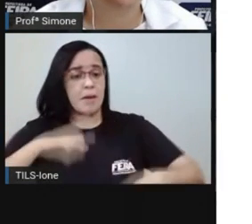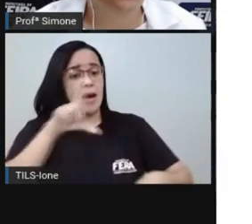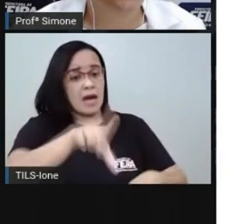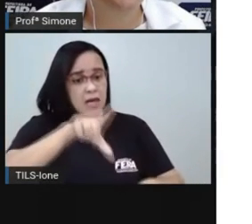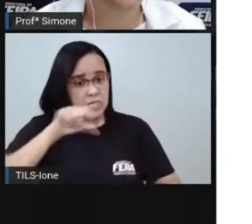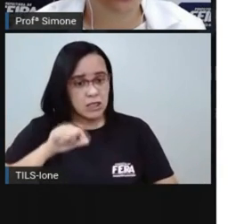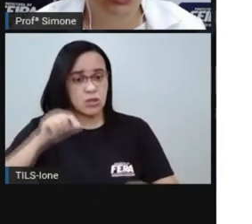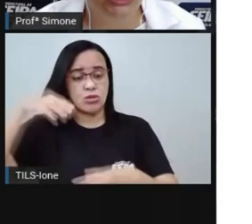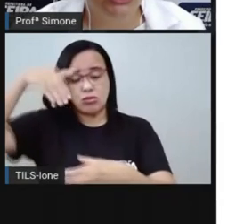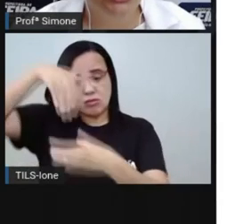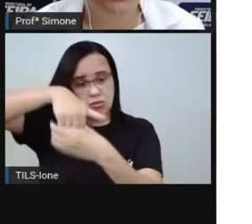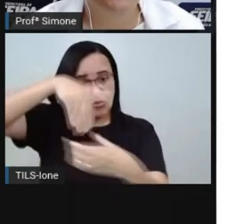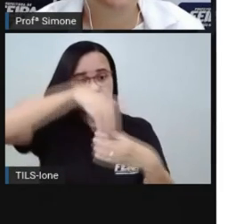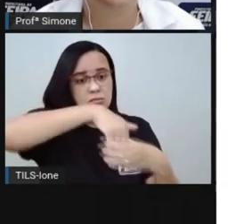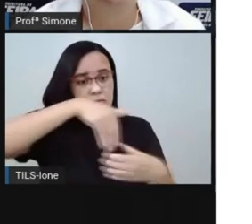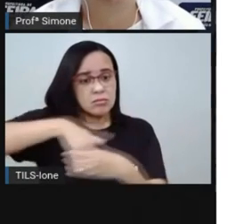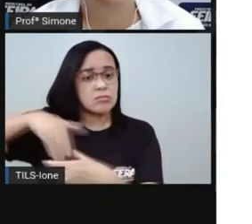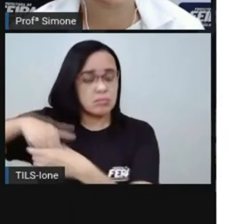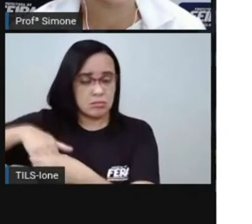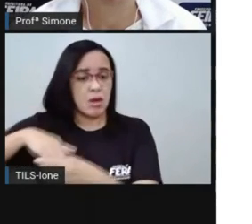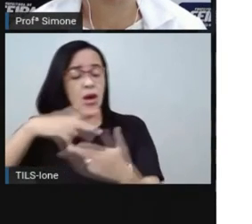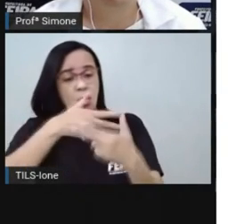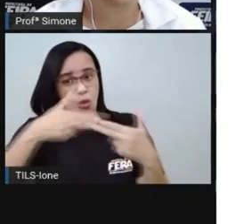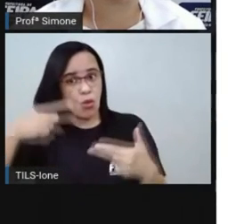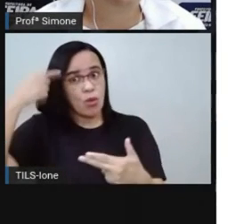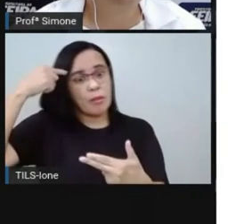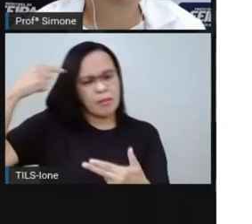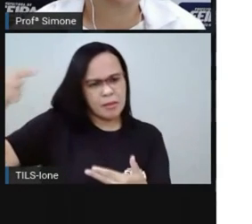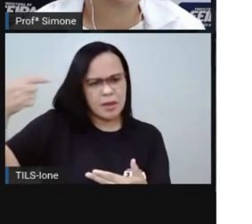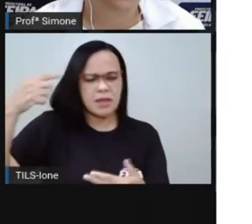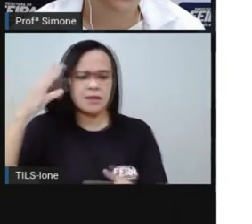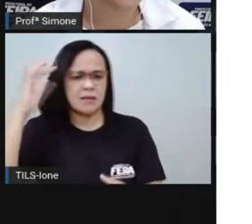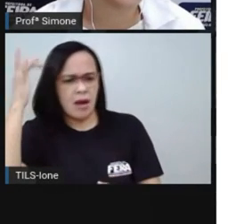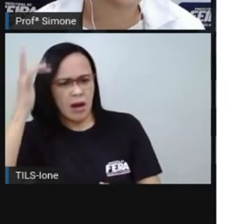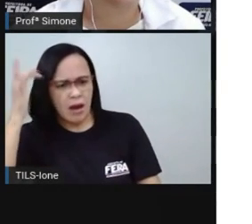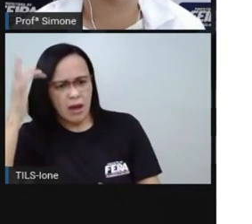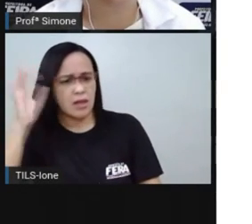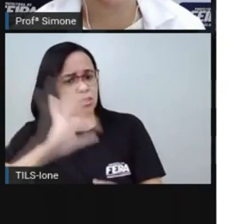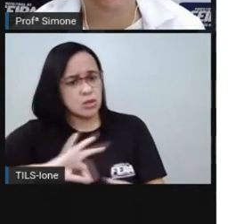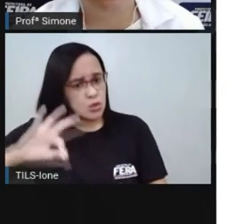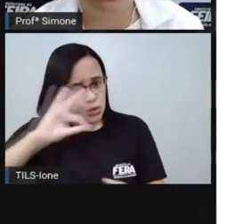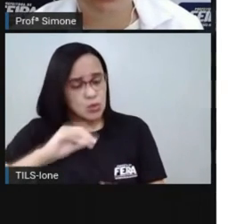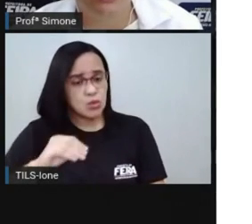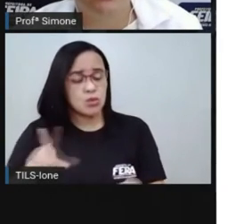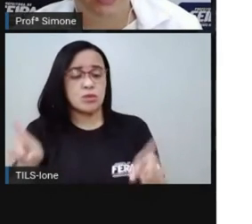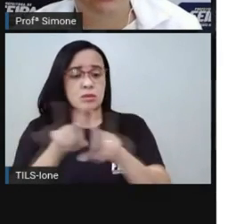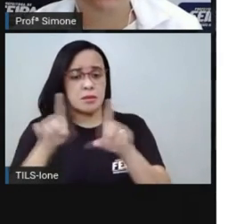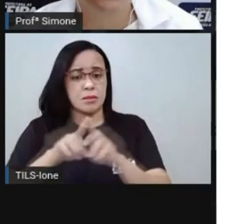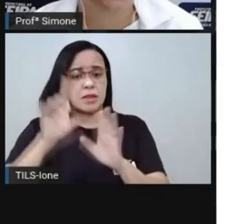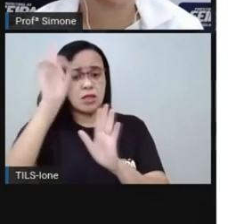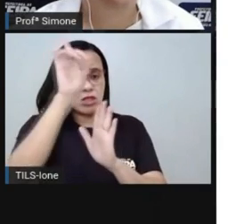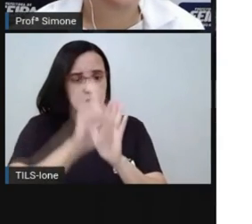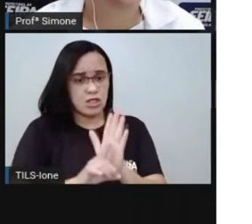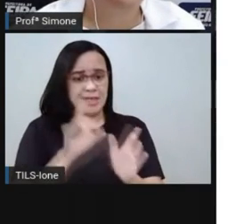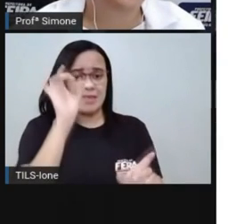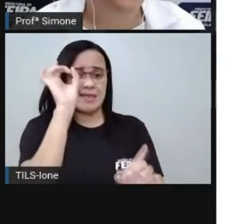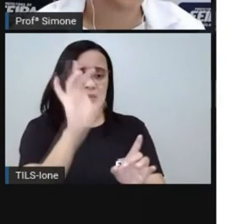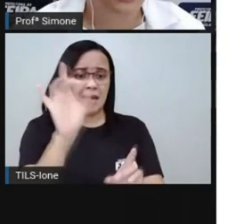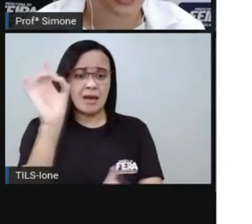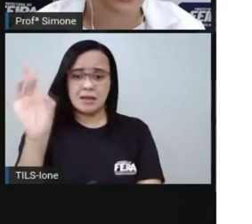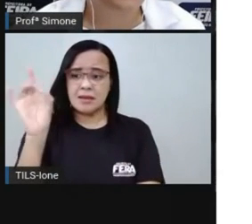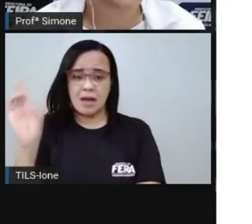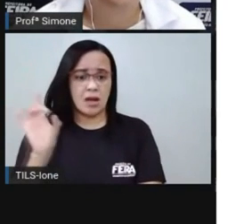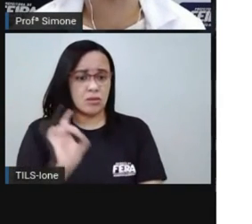ideologias políticas os direitos individuais de ter propriedade os direitos